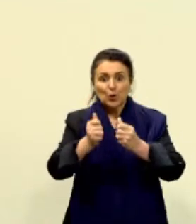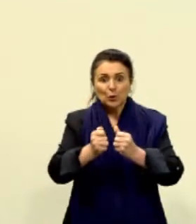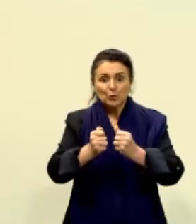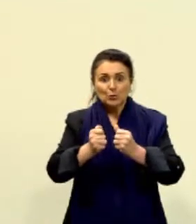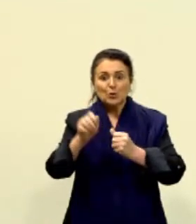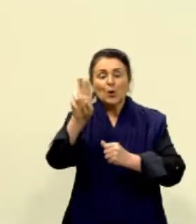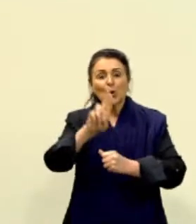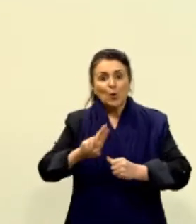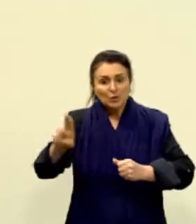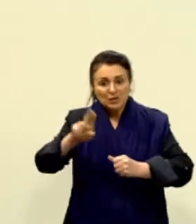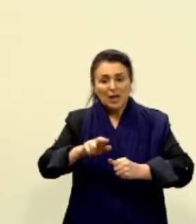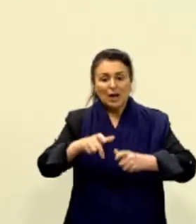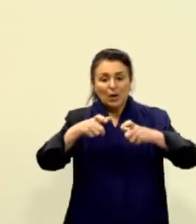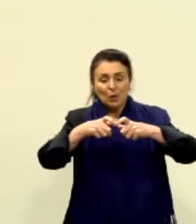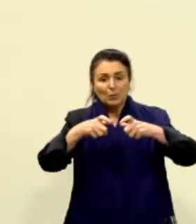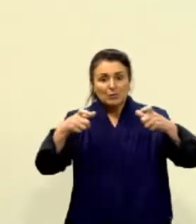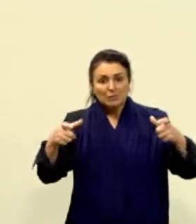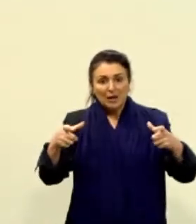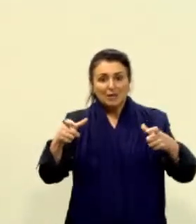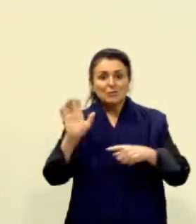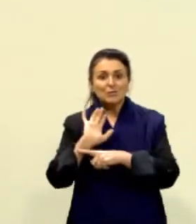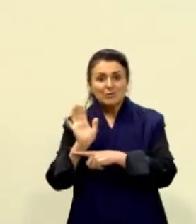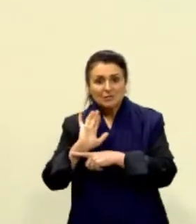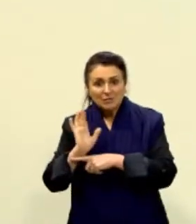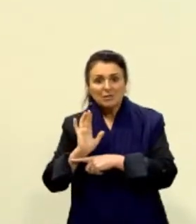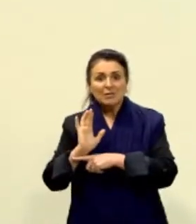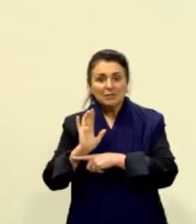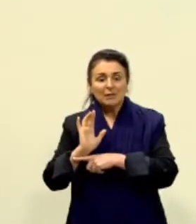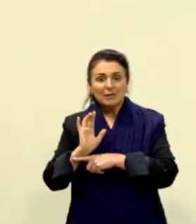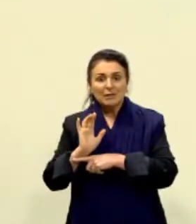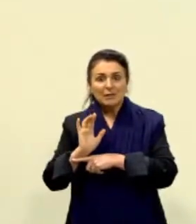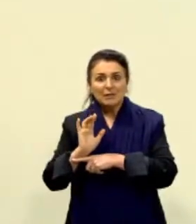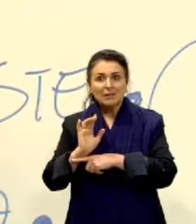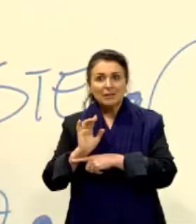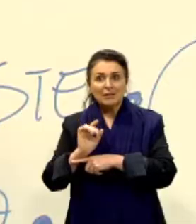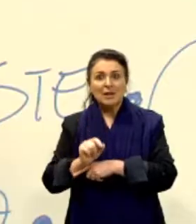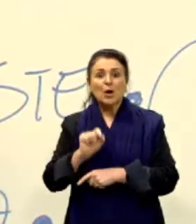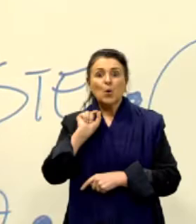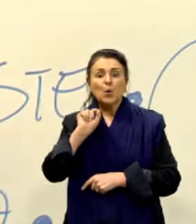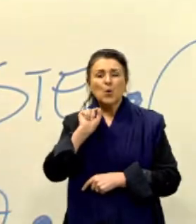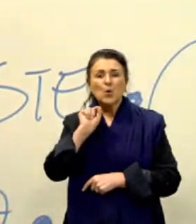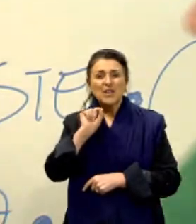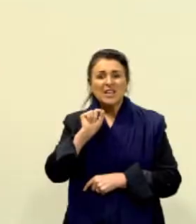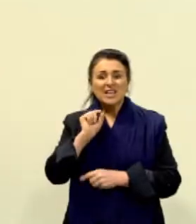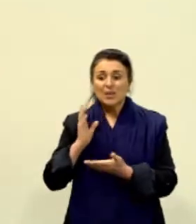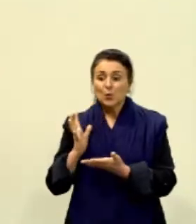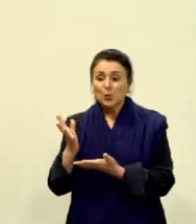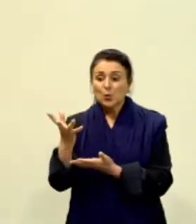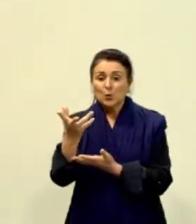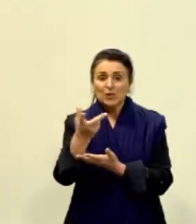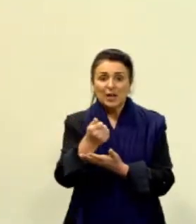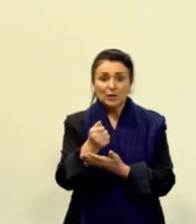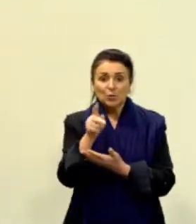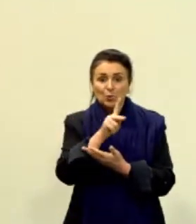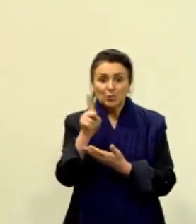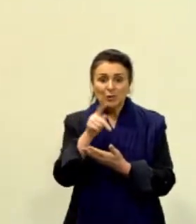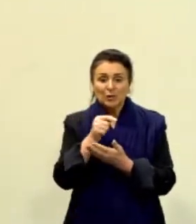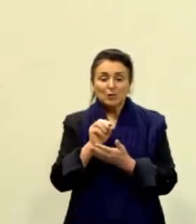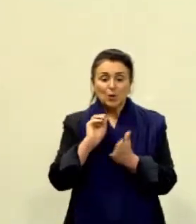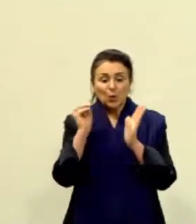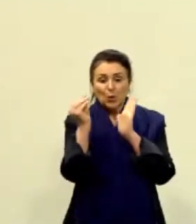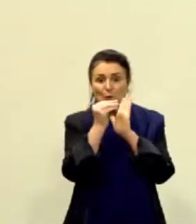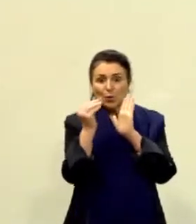porque eu vou continuar e agora eu vou me dizer o que que isso aqui quer dizer. O que que esse dado aqui, ó, ele quer dizer?